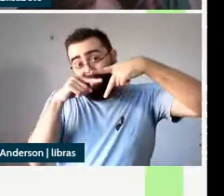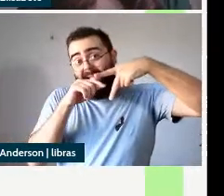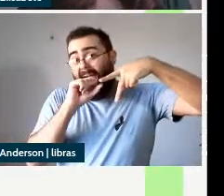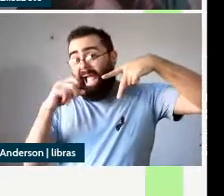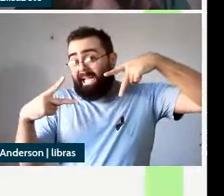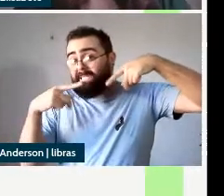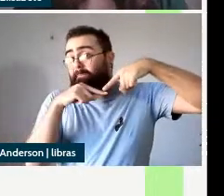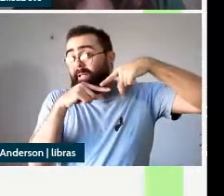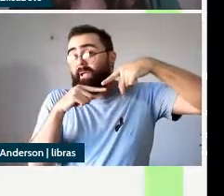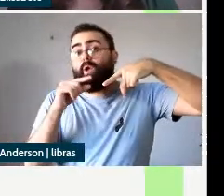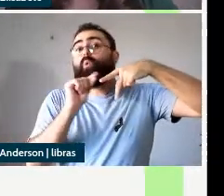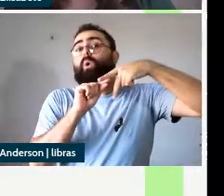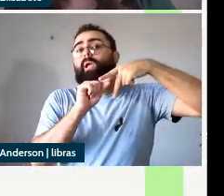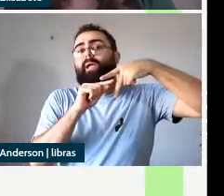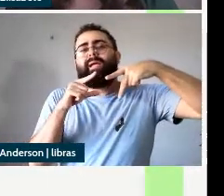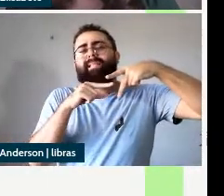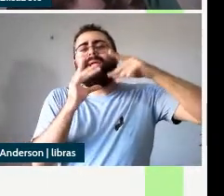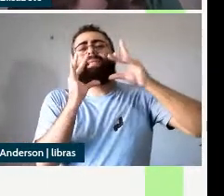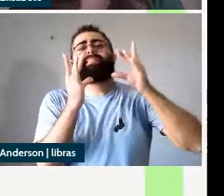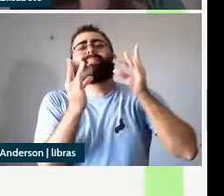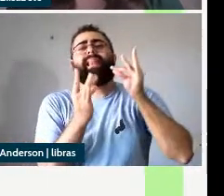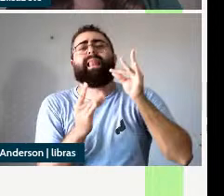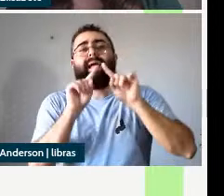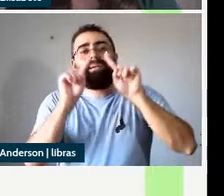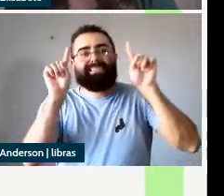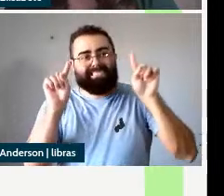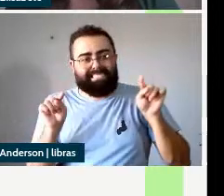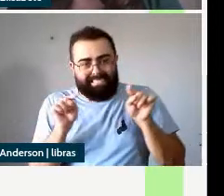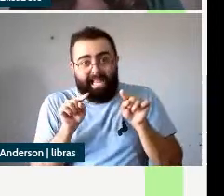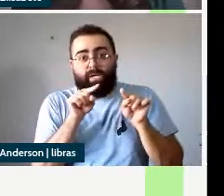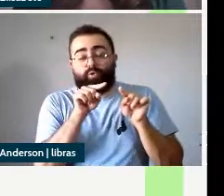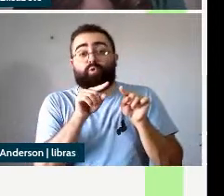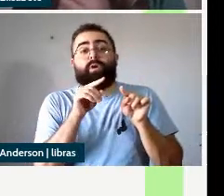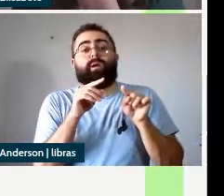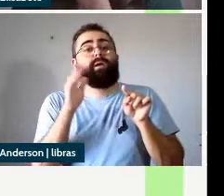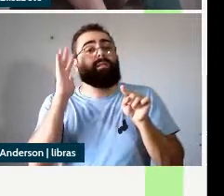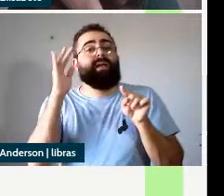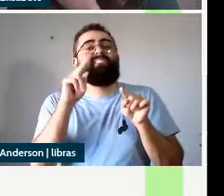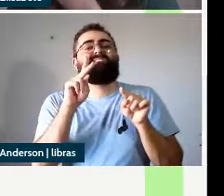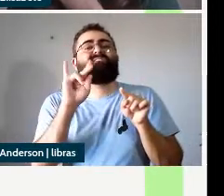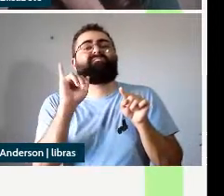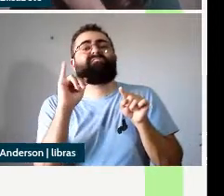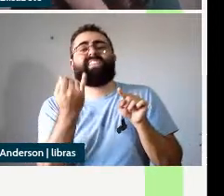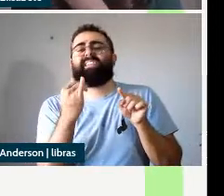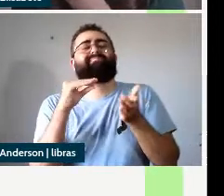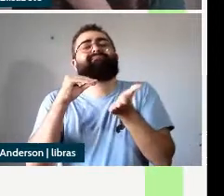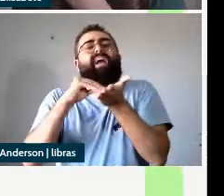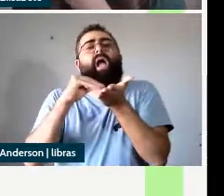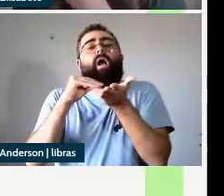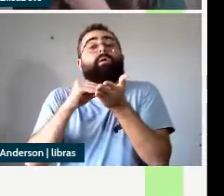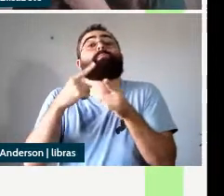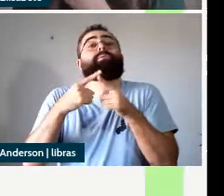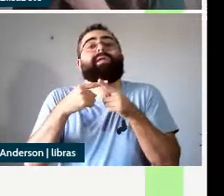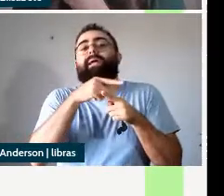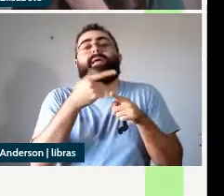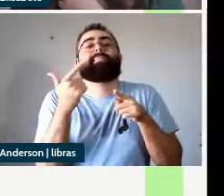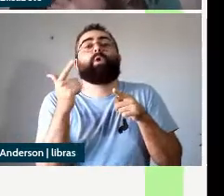fi incompleta é defectiva porque a ASP prescinde do traço de pessoa